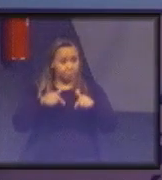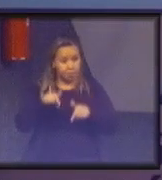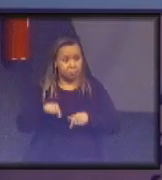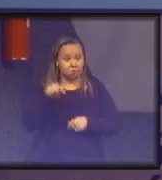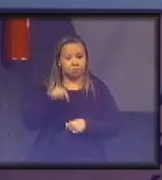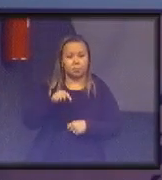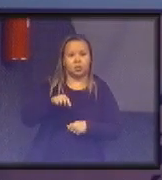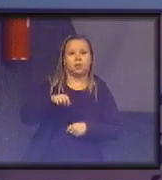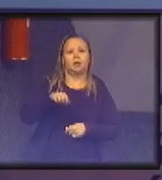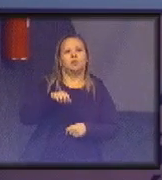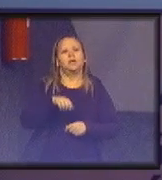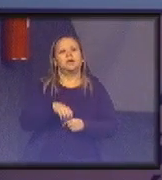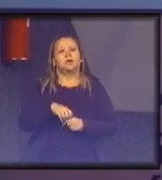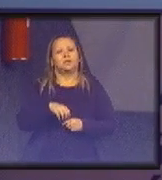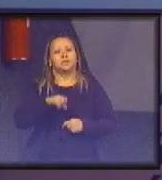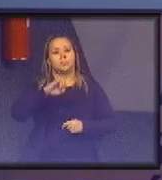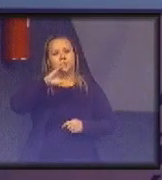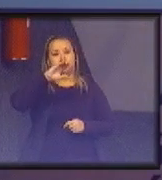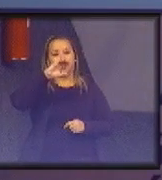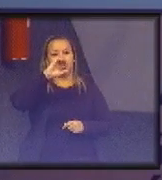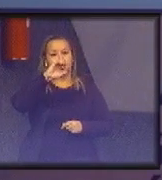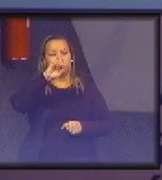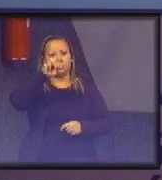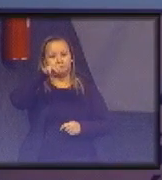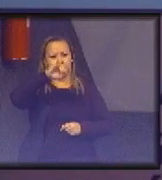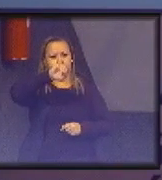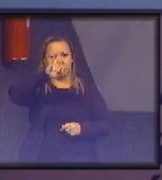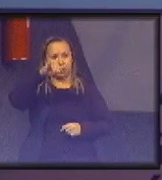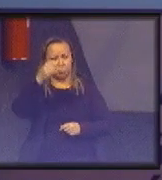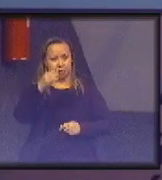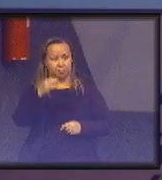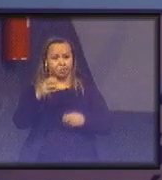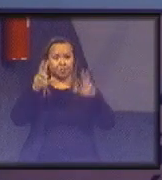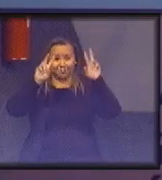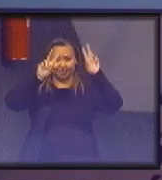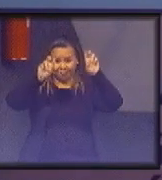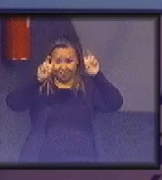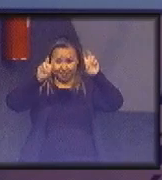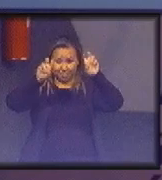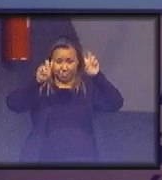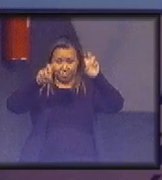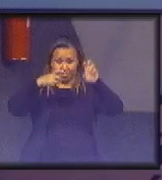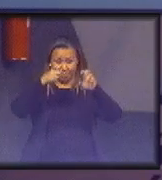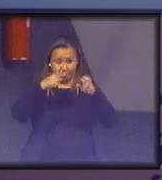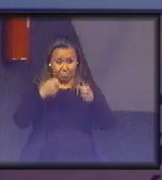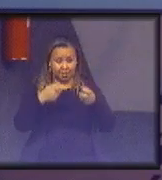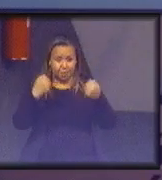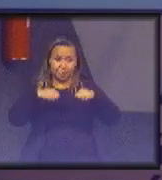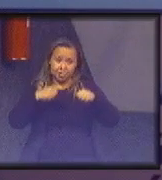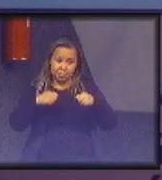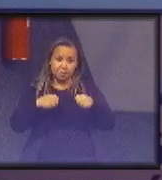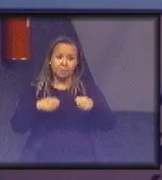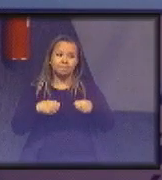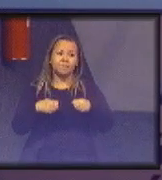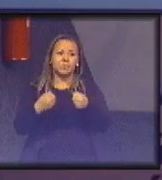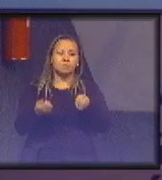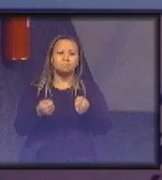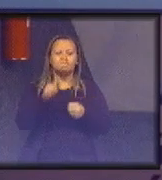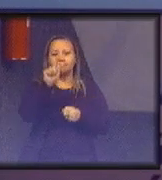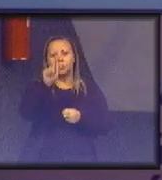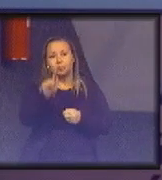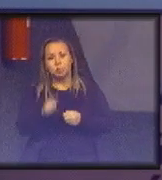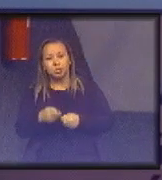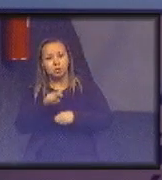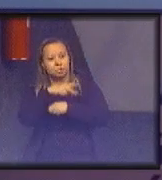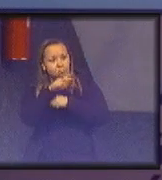quadro do DPJ é de servidor da casa, e o nosso intuito é tentar fazer uma gestão cada dia melhor. Então,